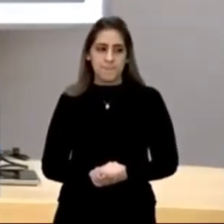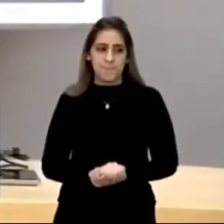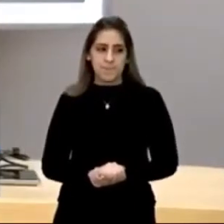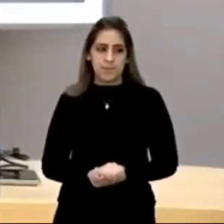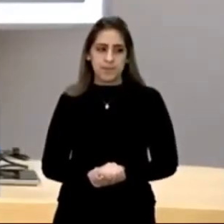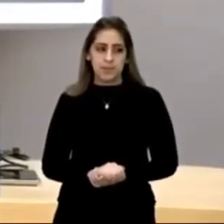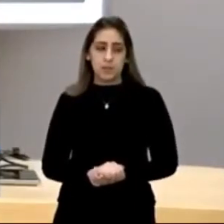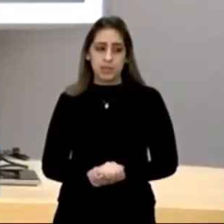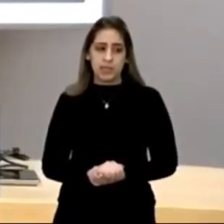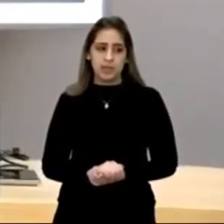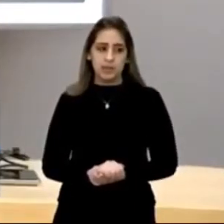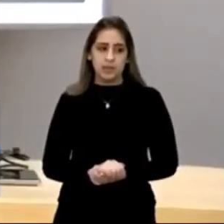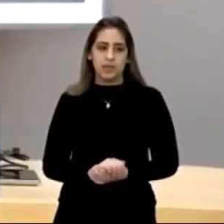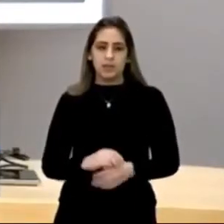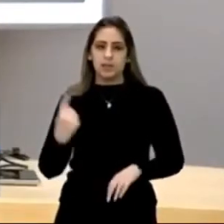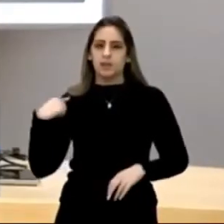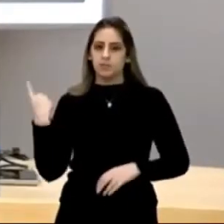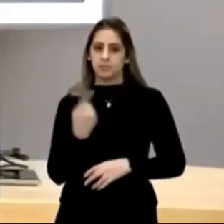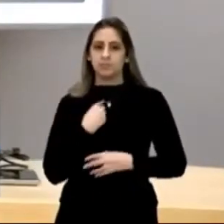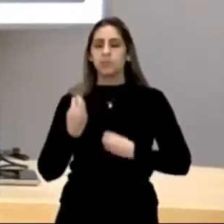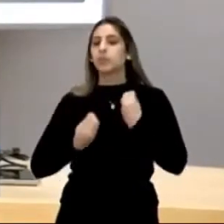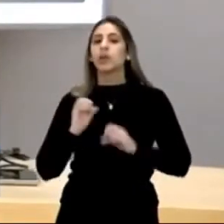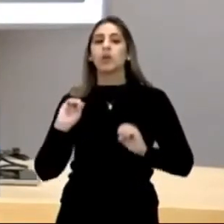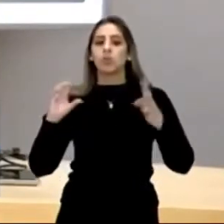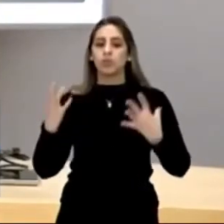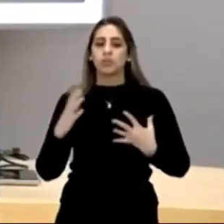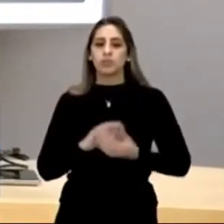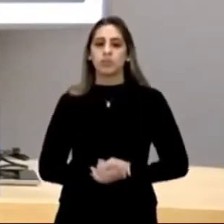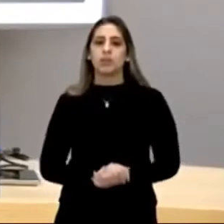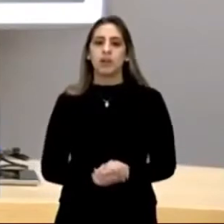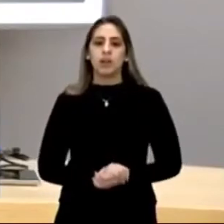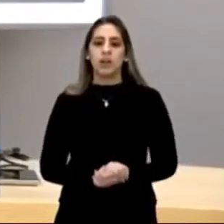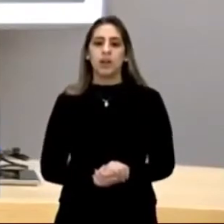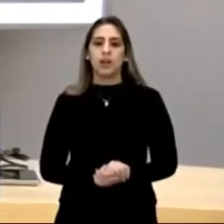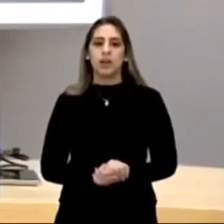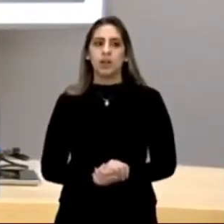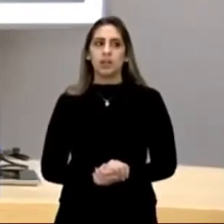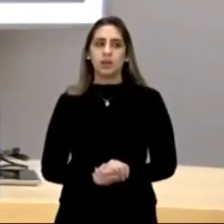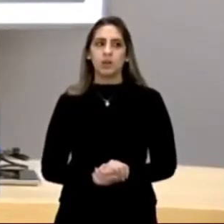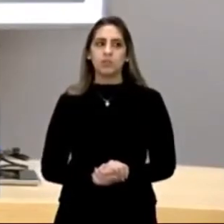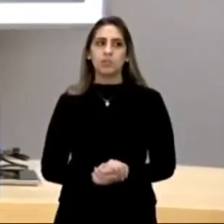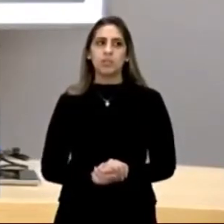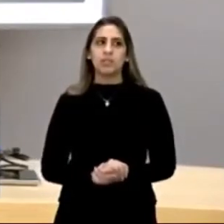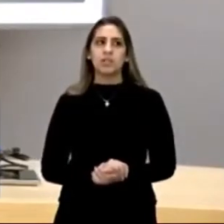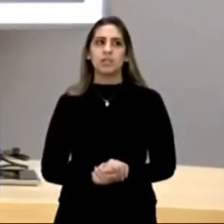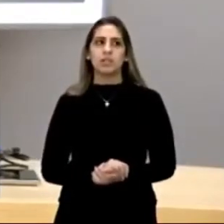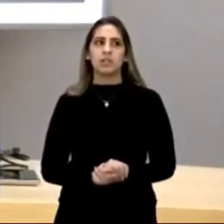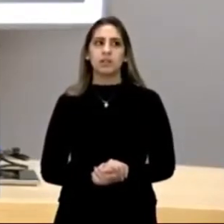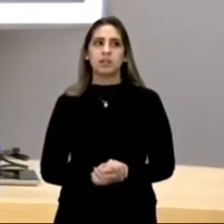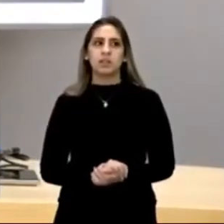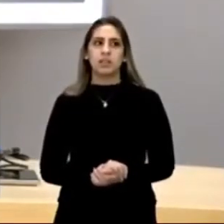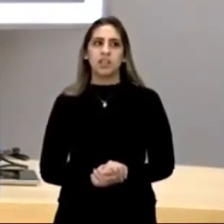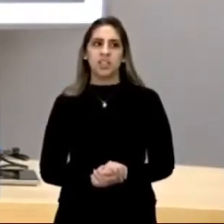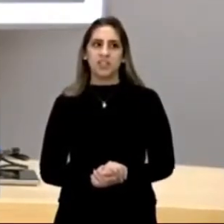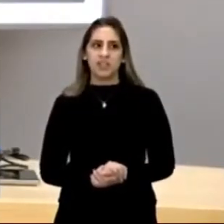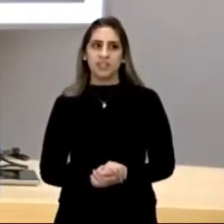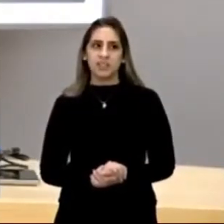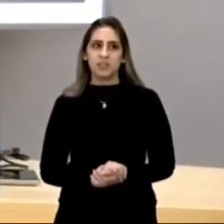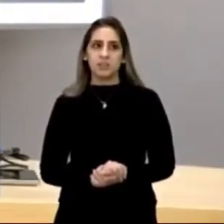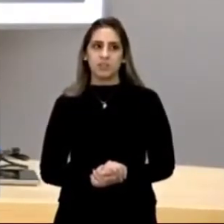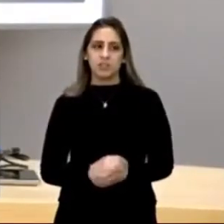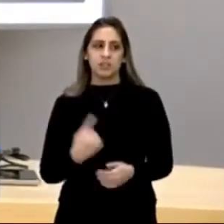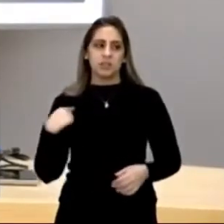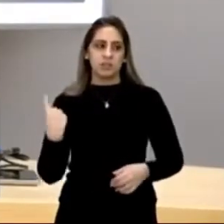alguns índios viram isso, já aconteceu? Aconteceu de, haver uma investigação, e comprovou-se que,